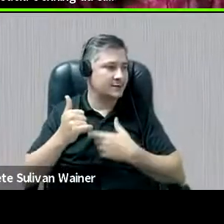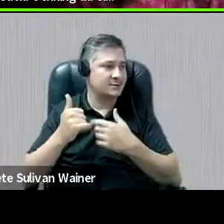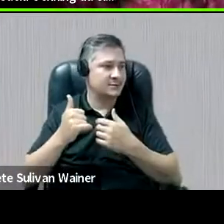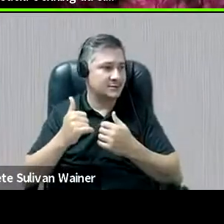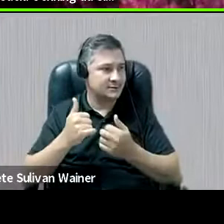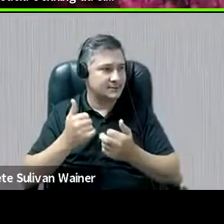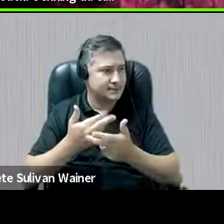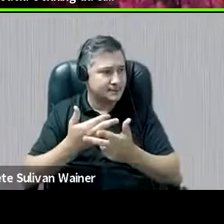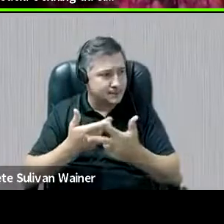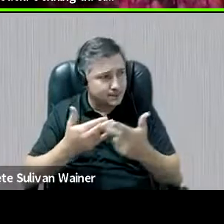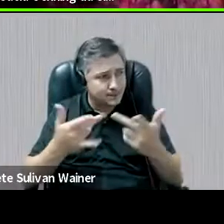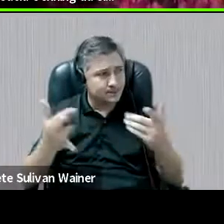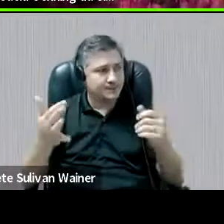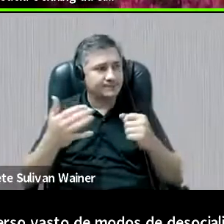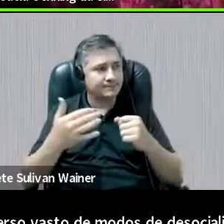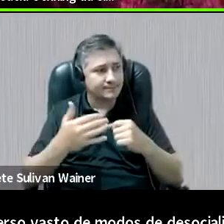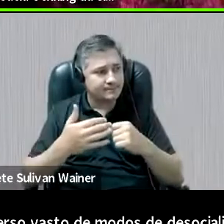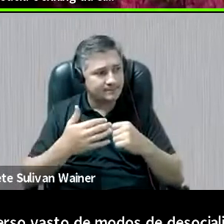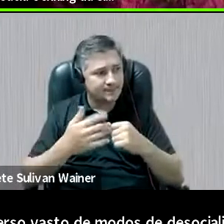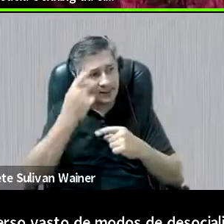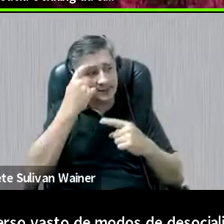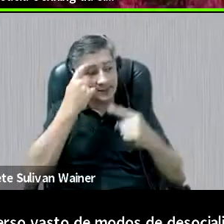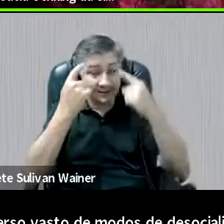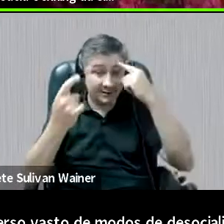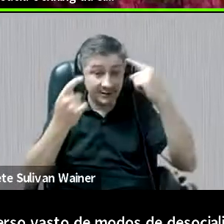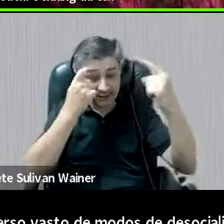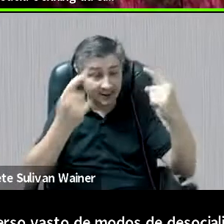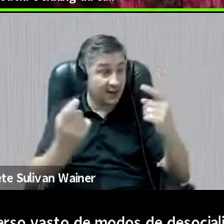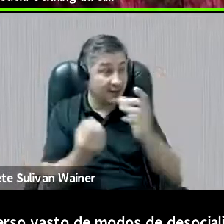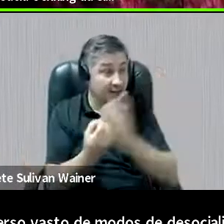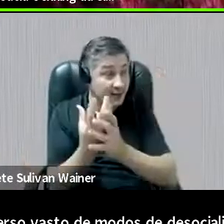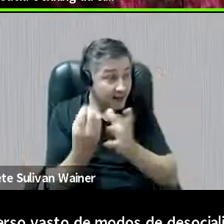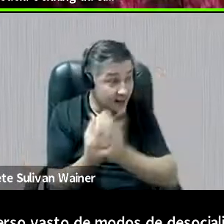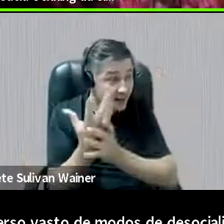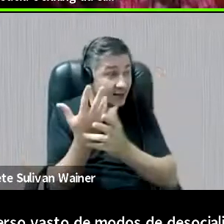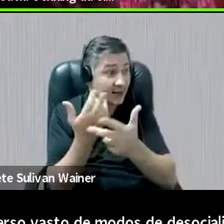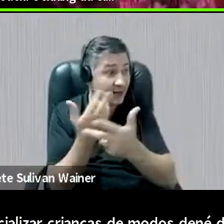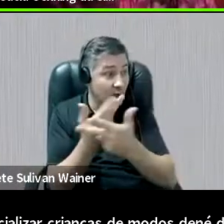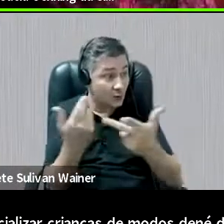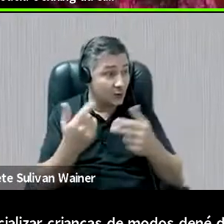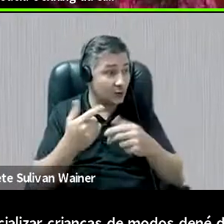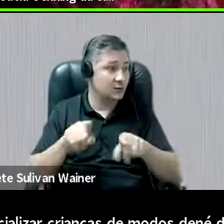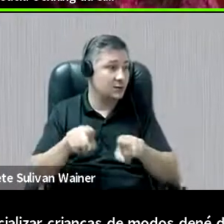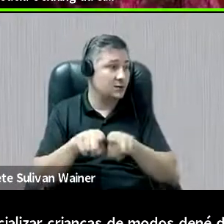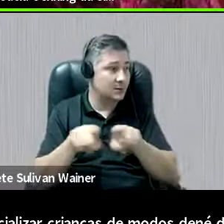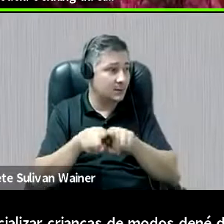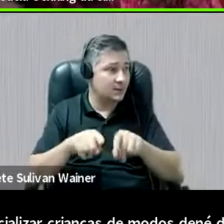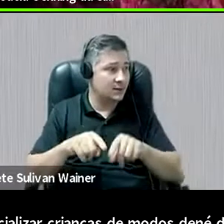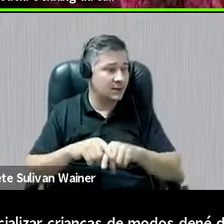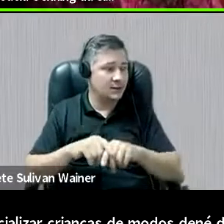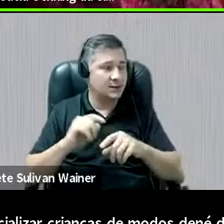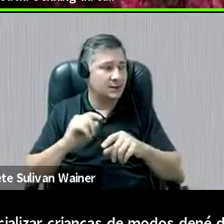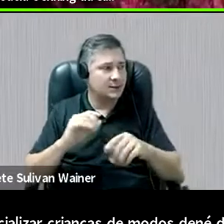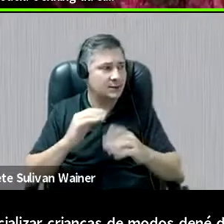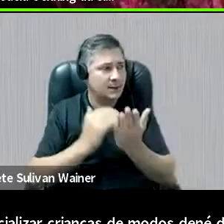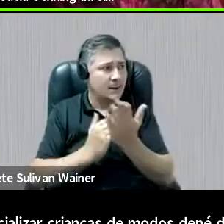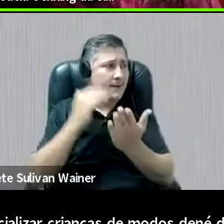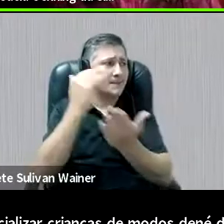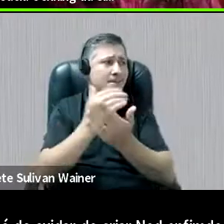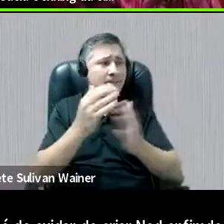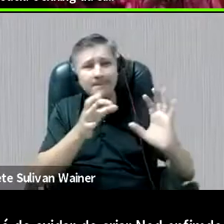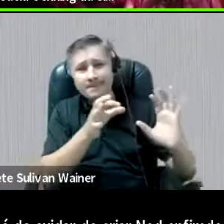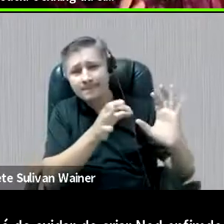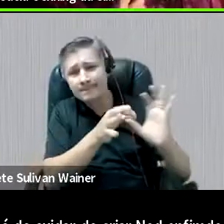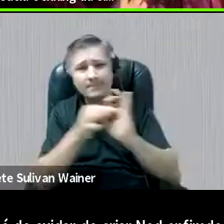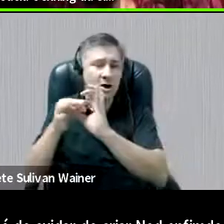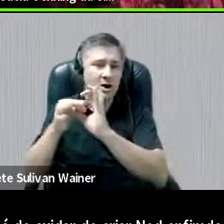cuidar, de criar, enfim, de vincular para o conhecimento acontecer,